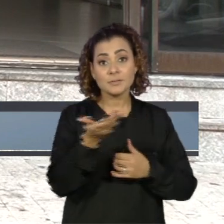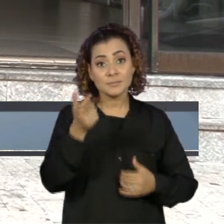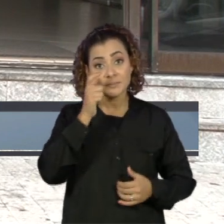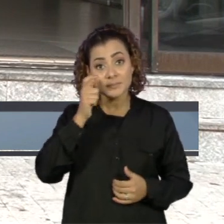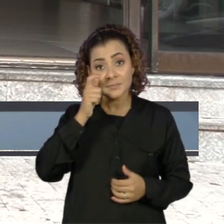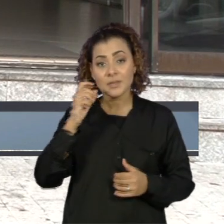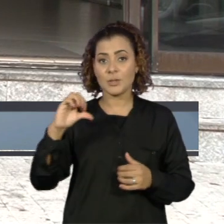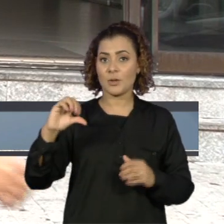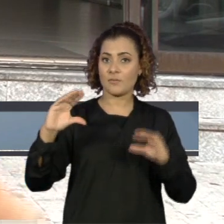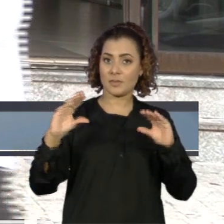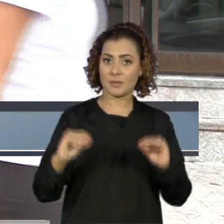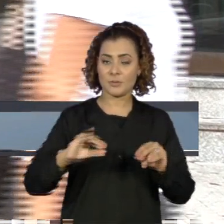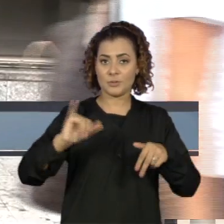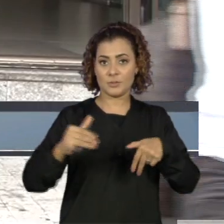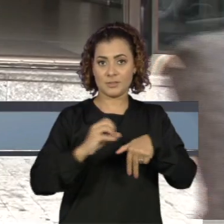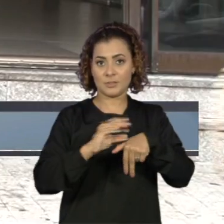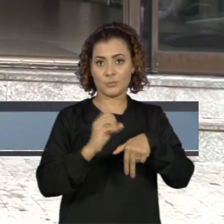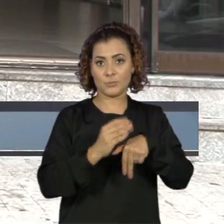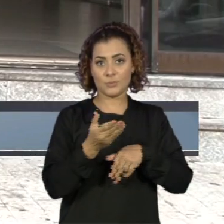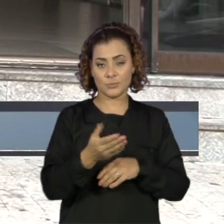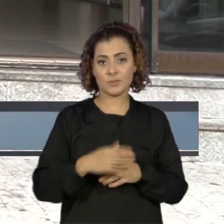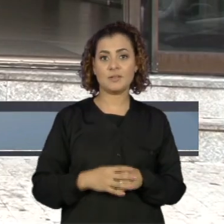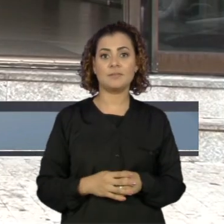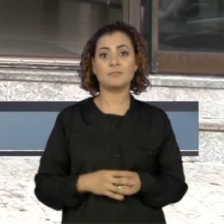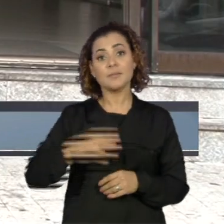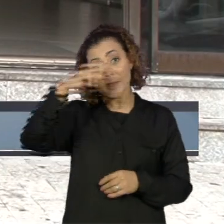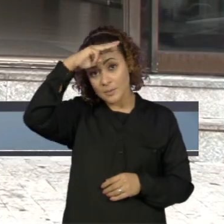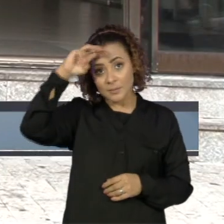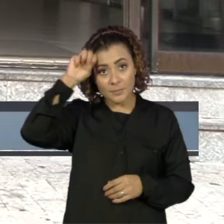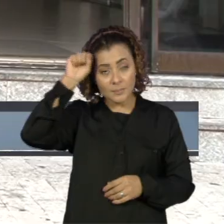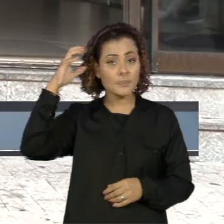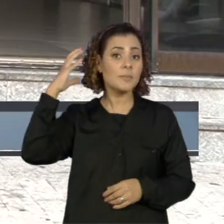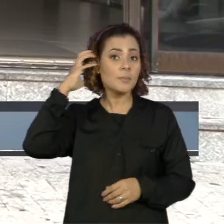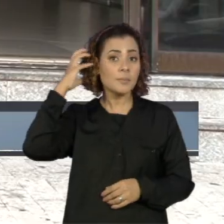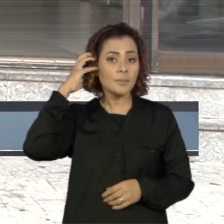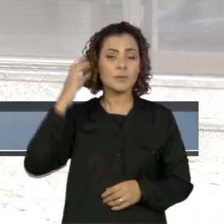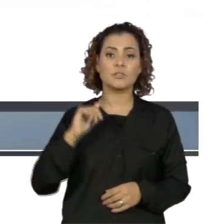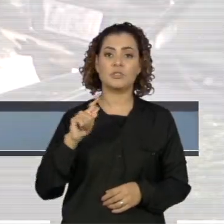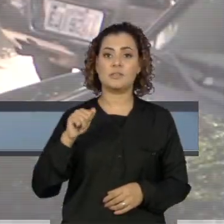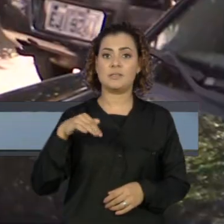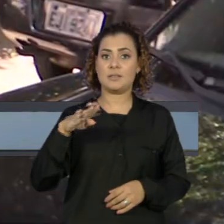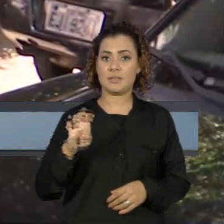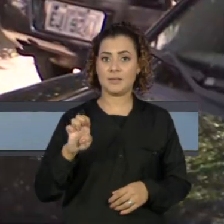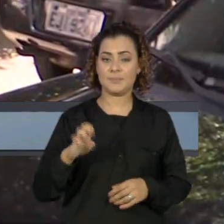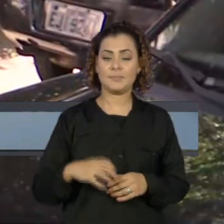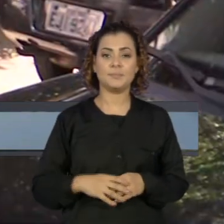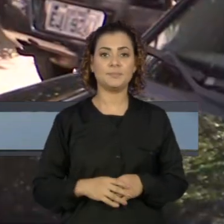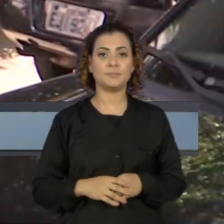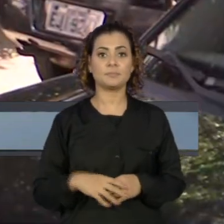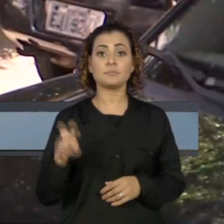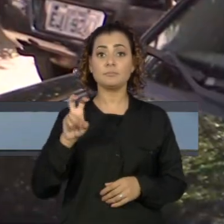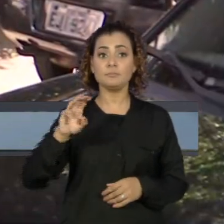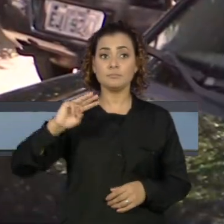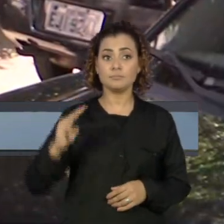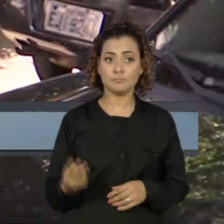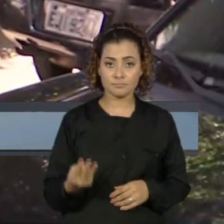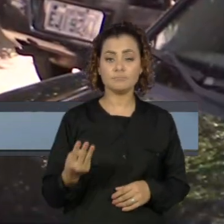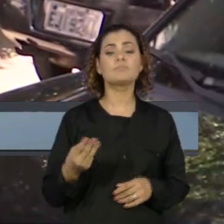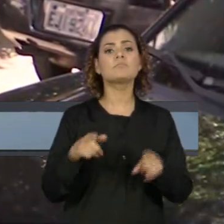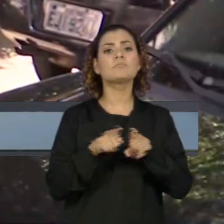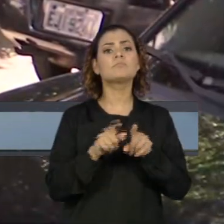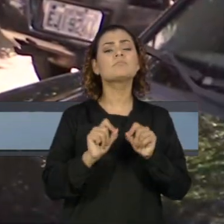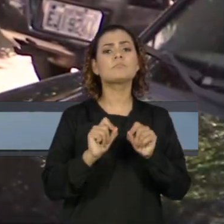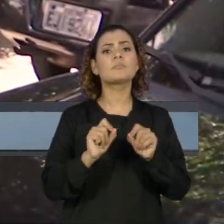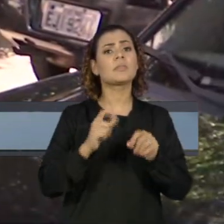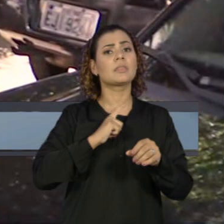às 9 da noite no Jornal da Cultura. De Cuiabá Mato Grosso, Geisiane Lemes. Mais de 5 milhões de brasileiros foram vítimas de